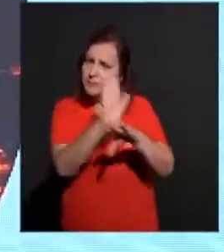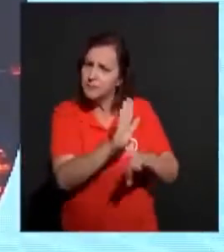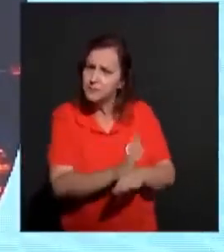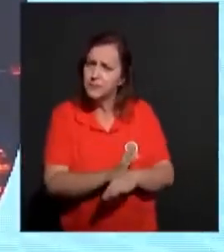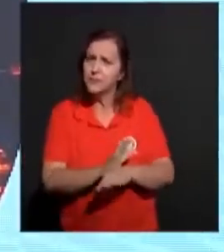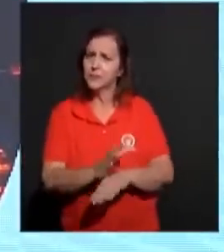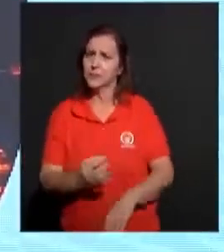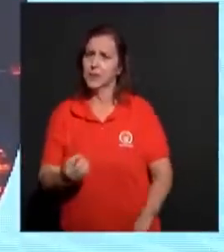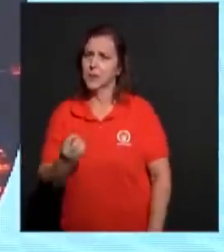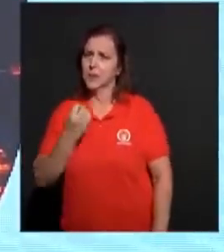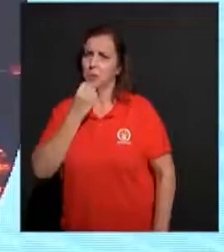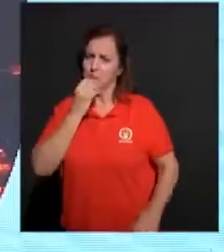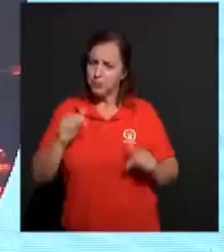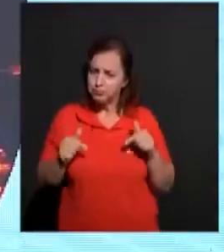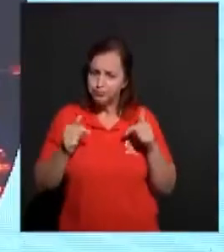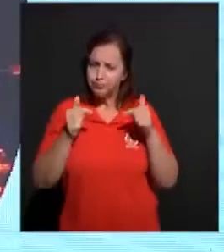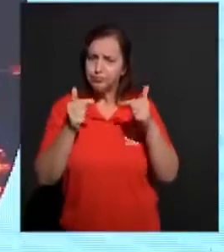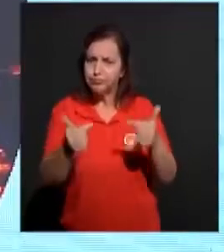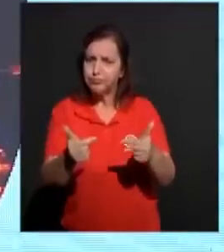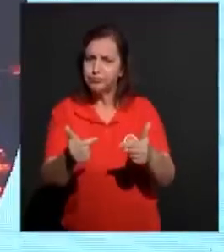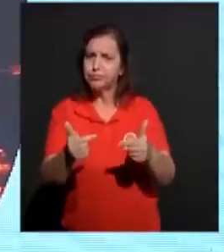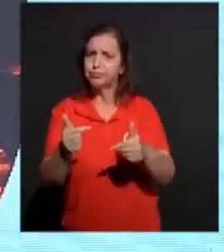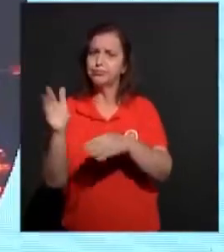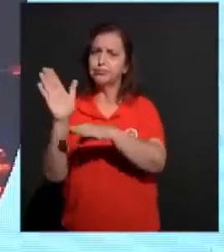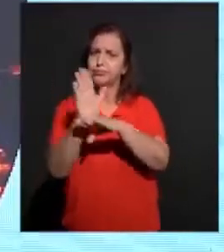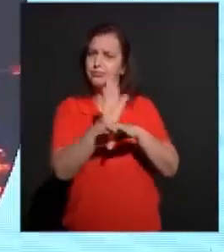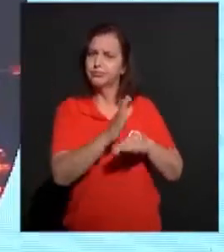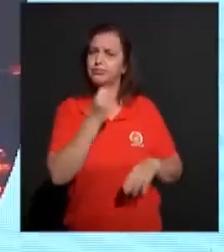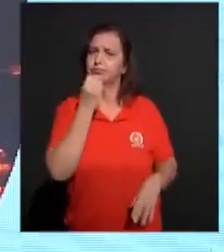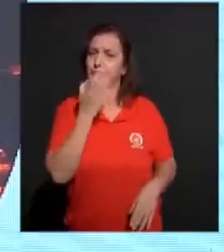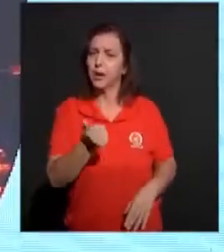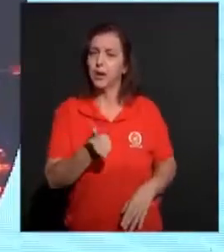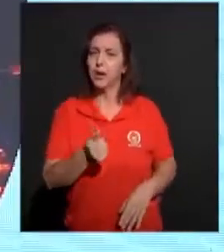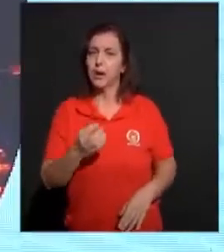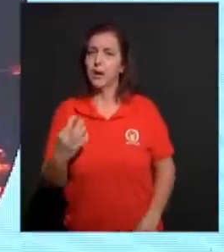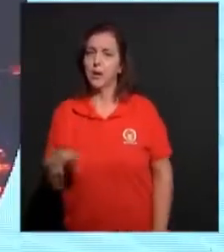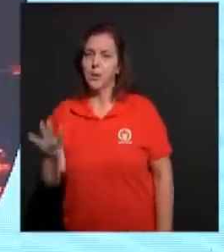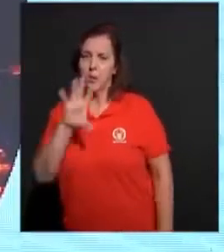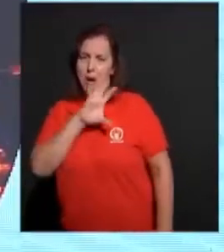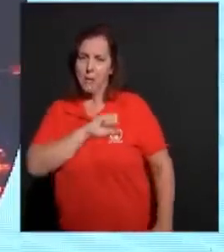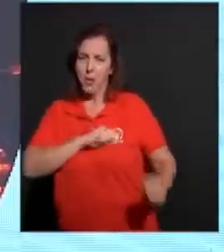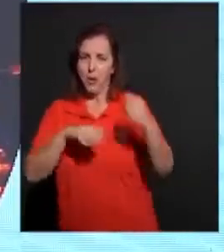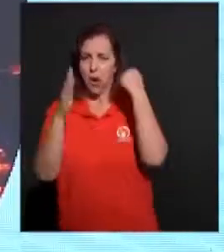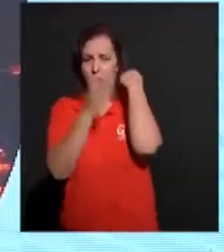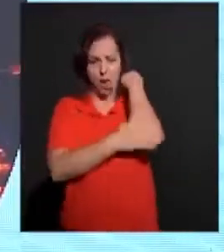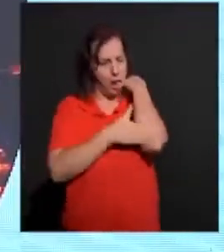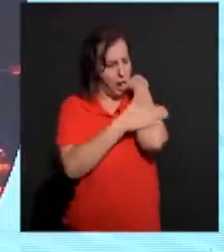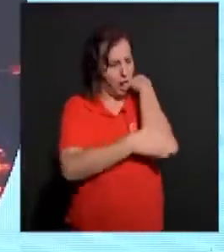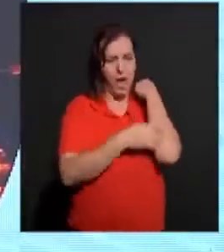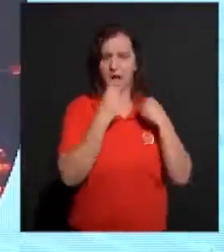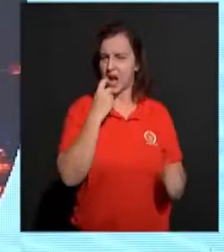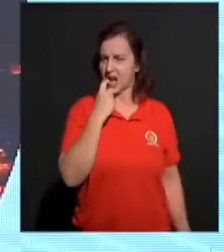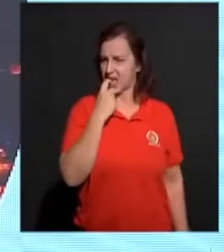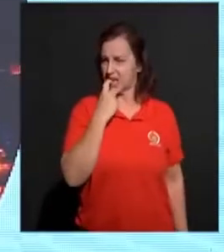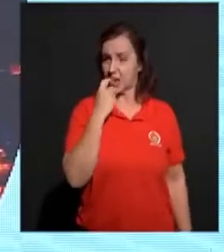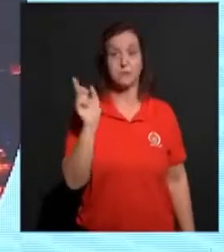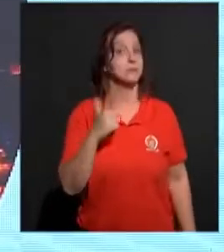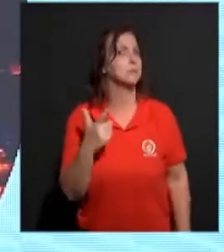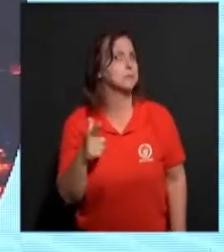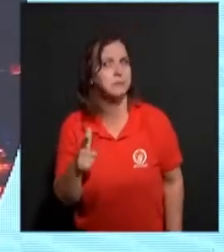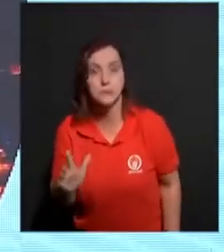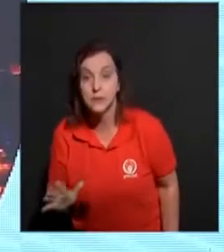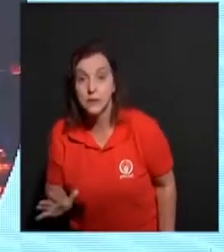Ele age com bondade. O amor não é invejoso. Nesse tempo que nós temos